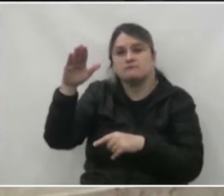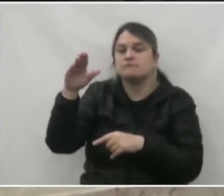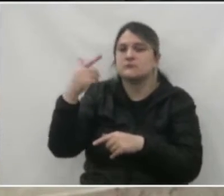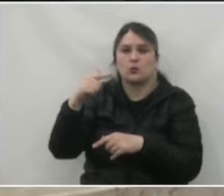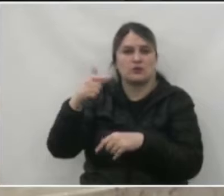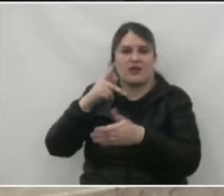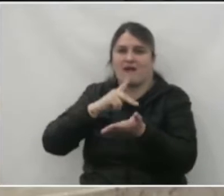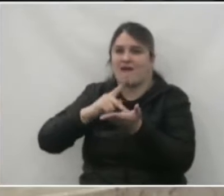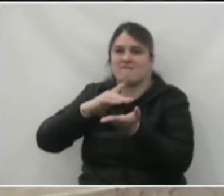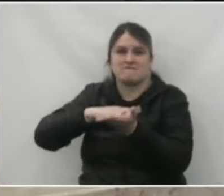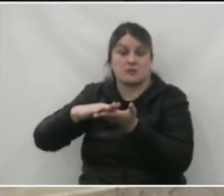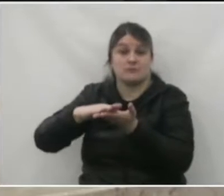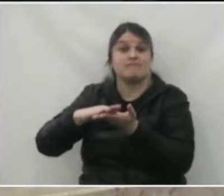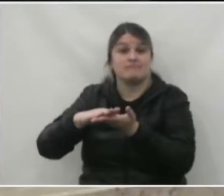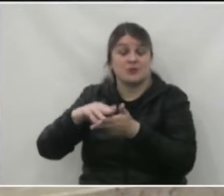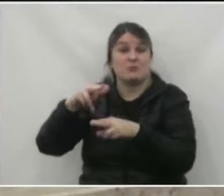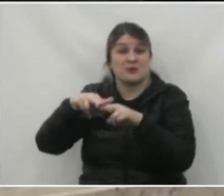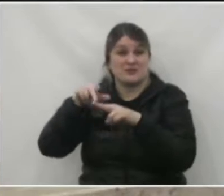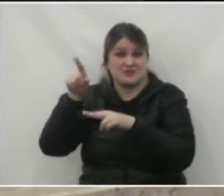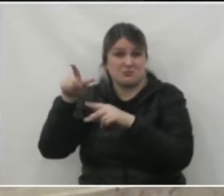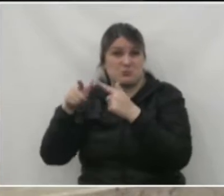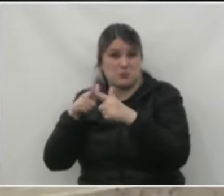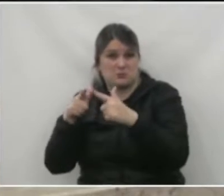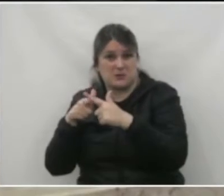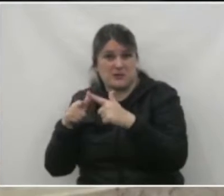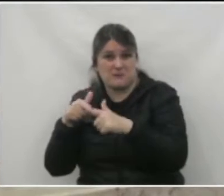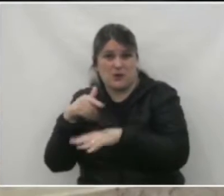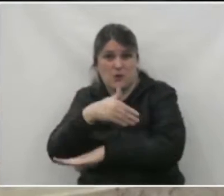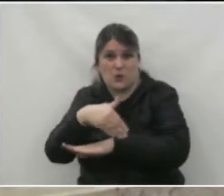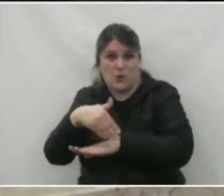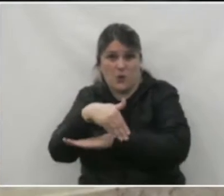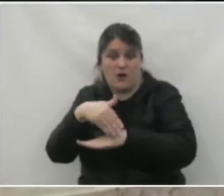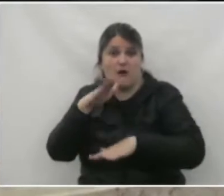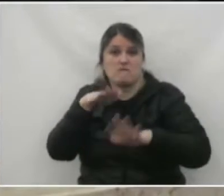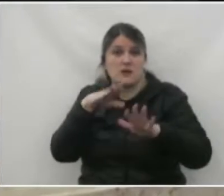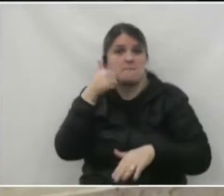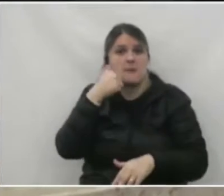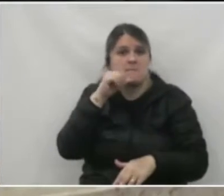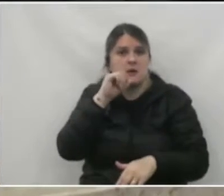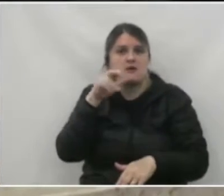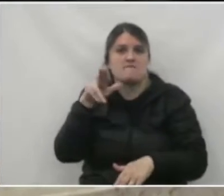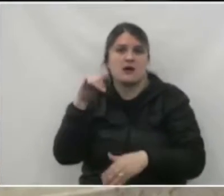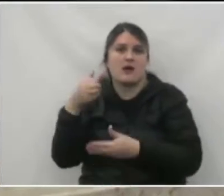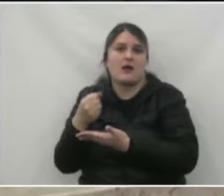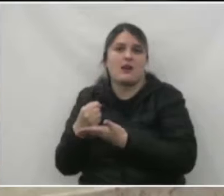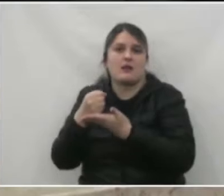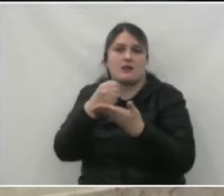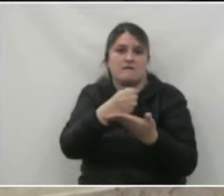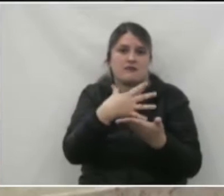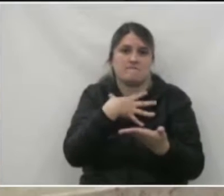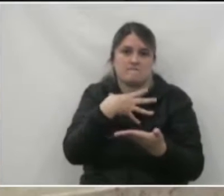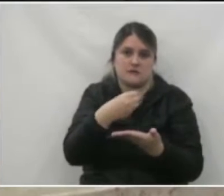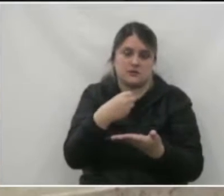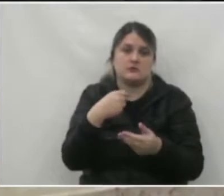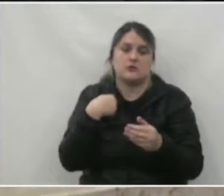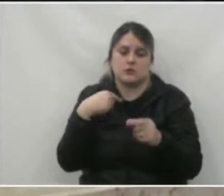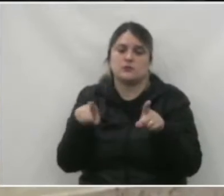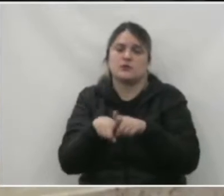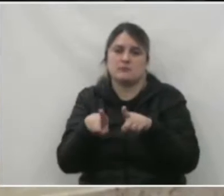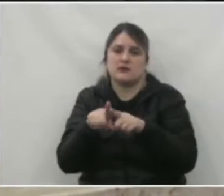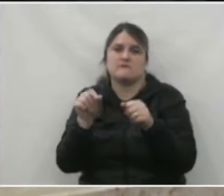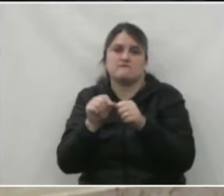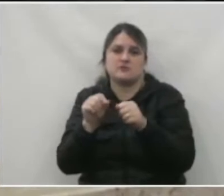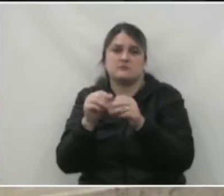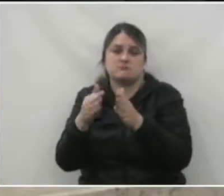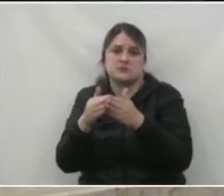devido a esse problema aí, tem muitas mães que vão usar essa creche, então eu entrei com esse pedido de